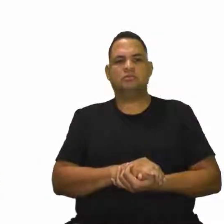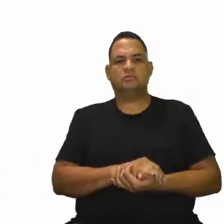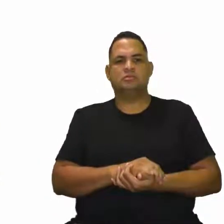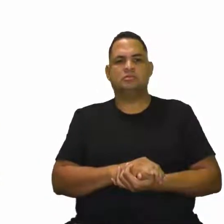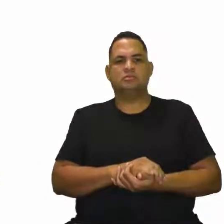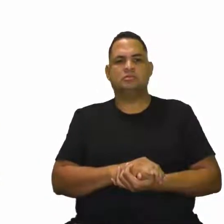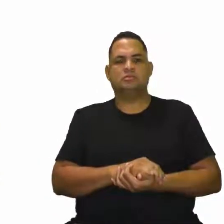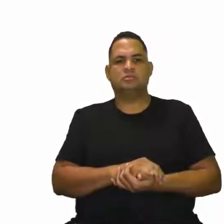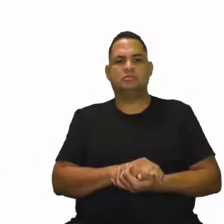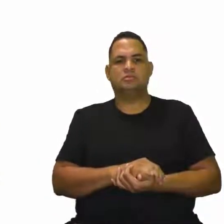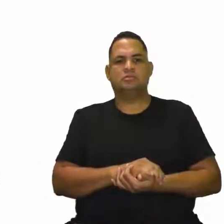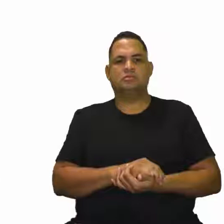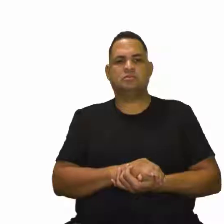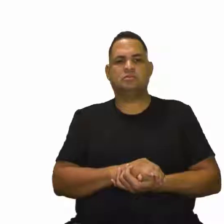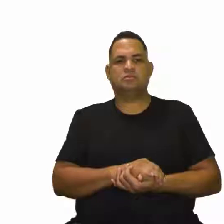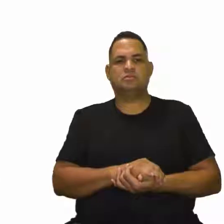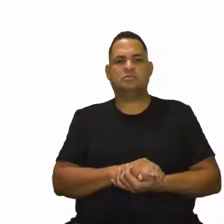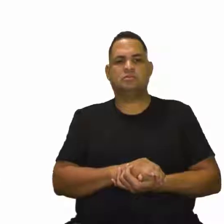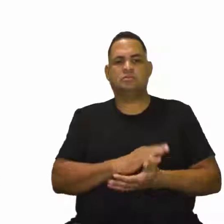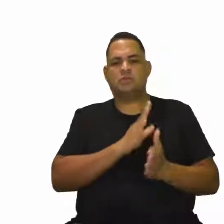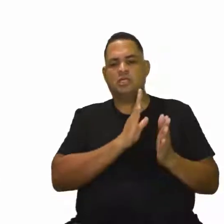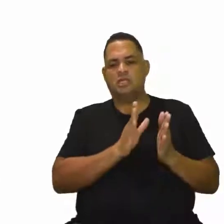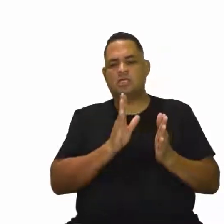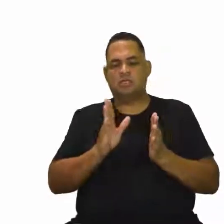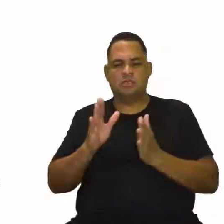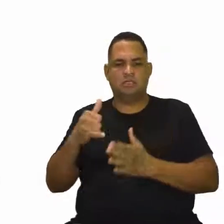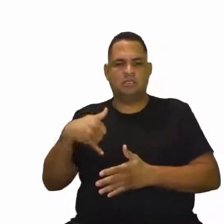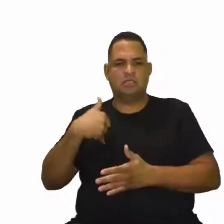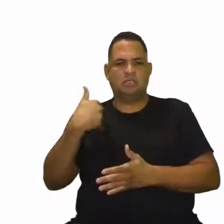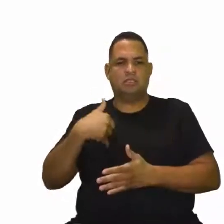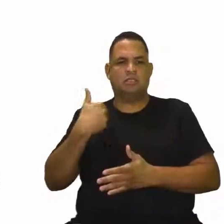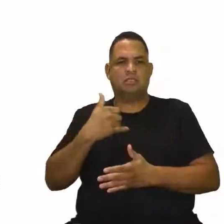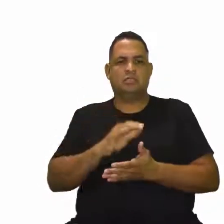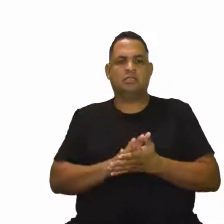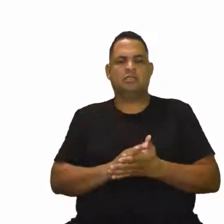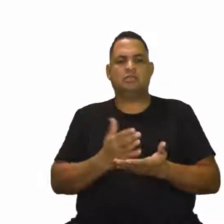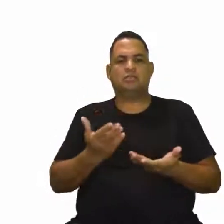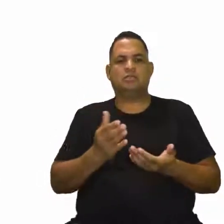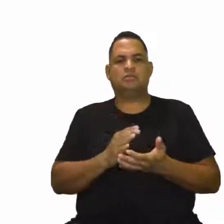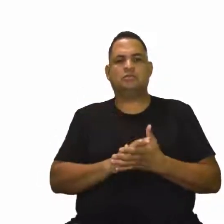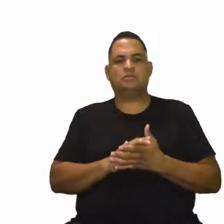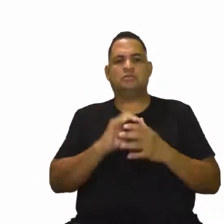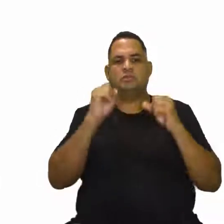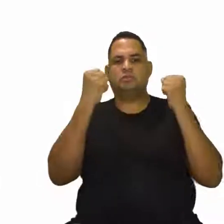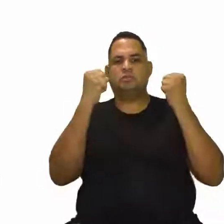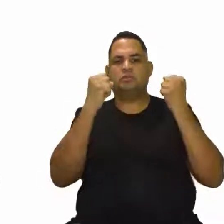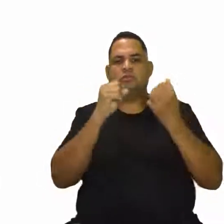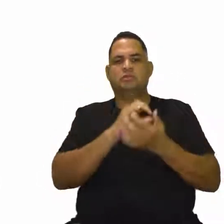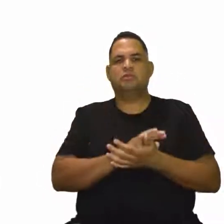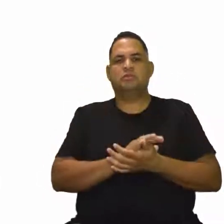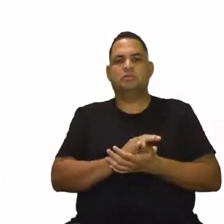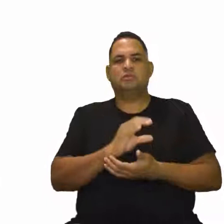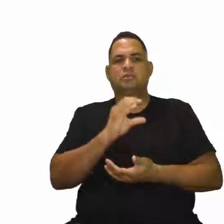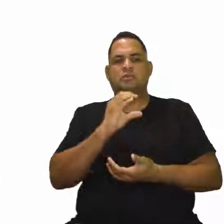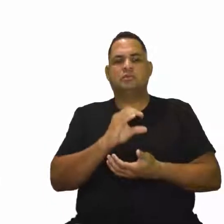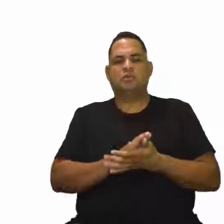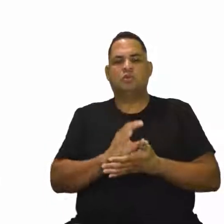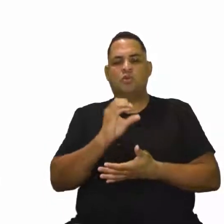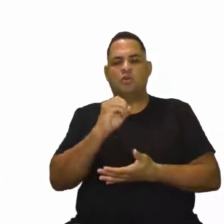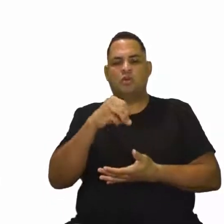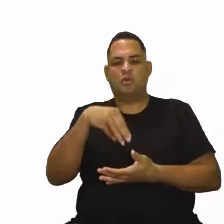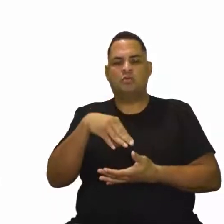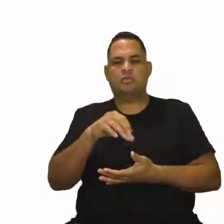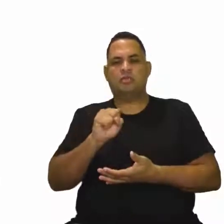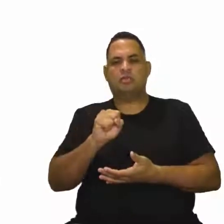Esse do... As faixas atárias aqui em relação às atividades, né? A Organização Mundial de Saúde